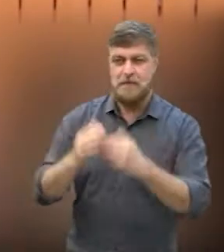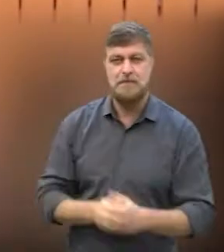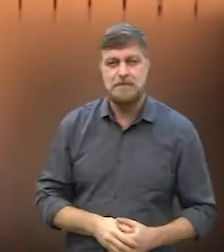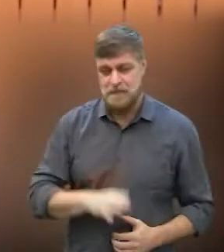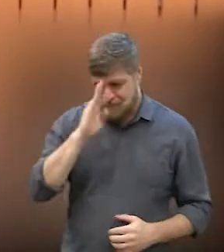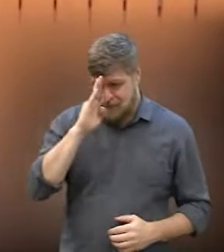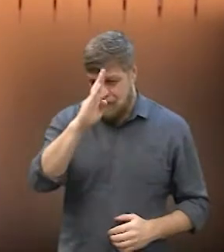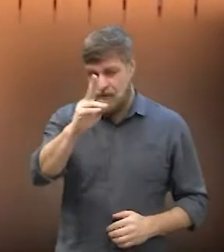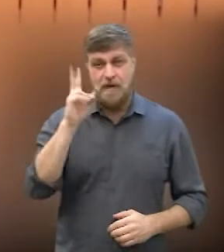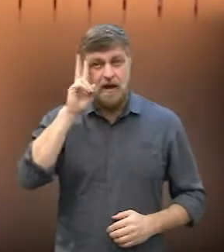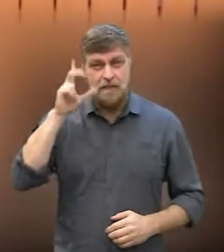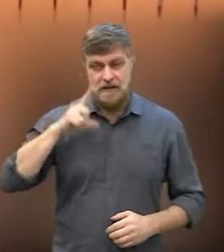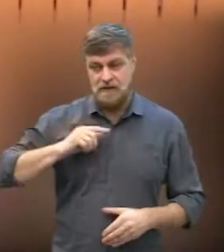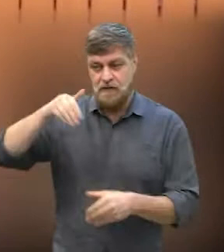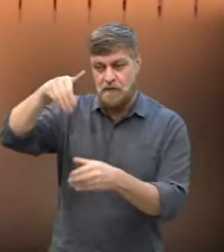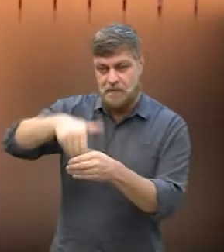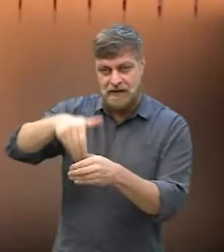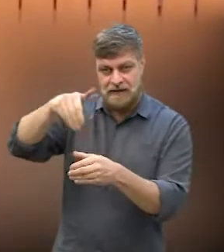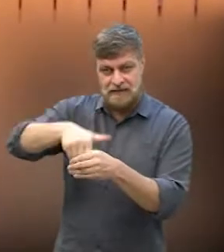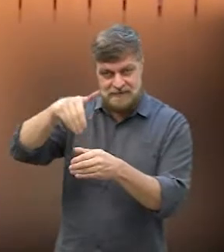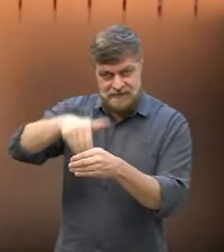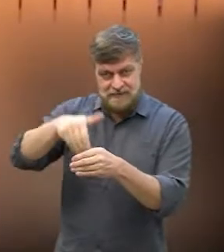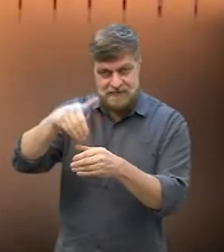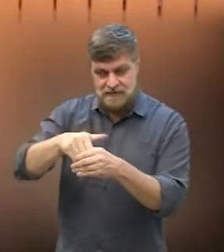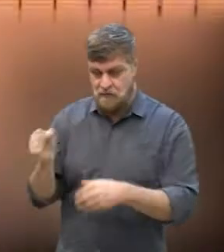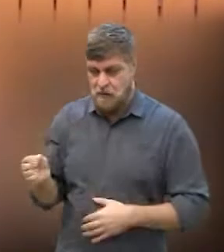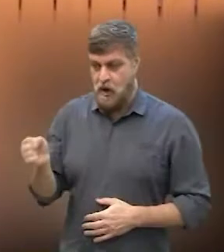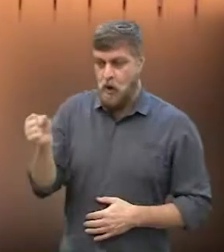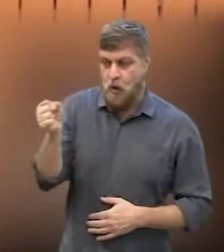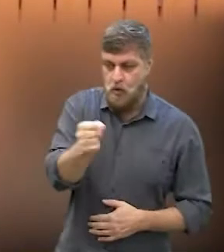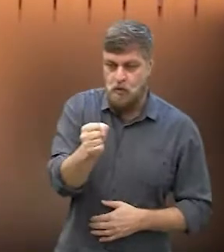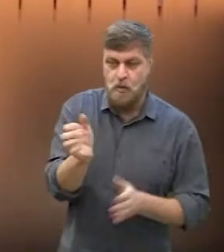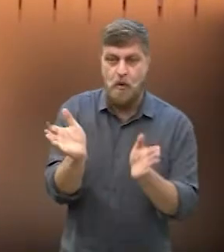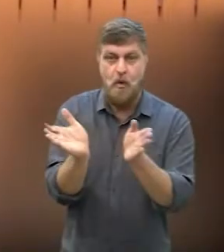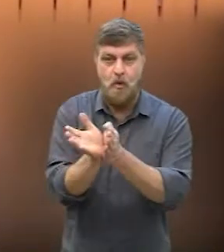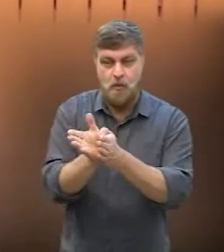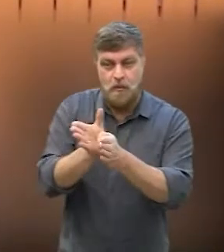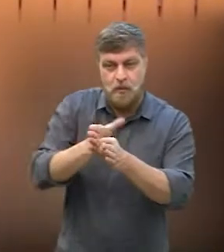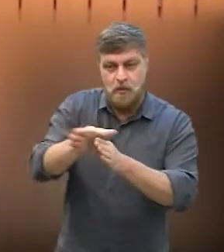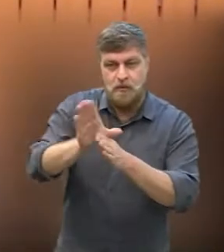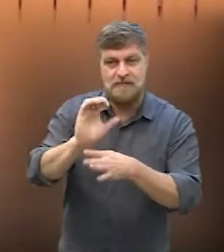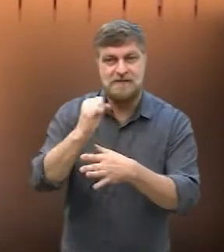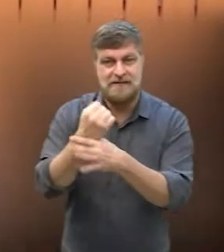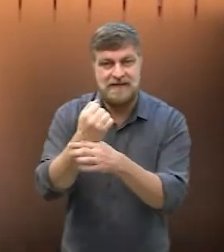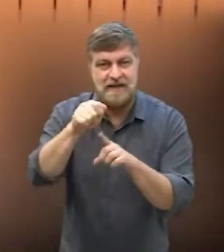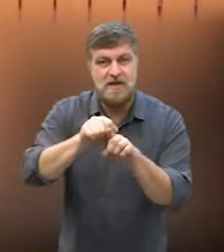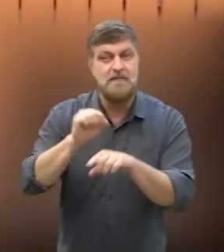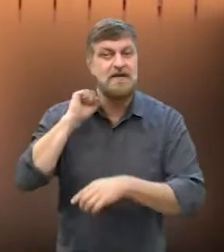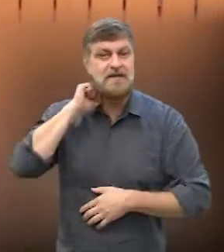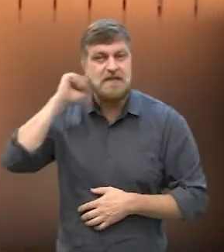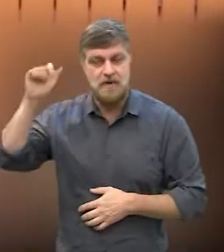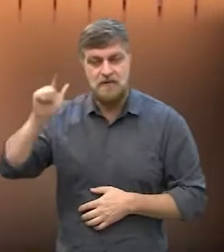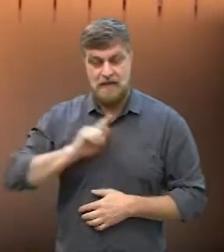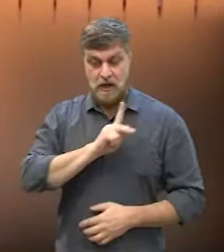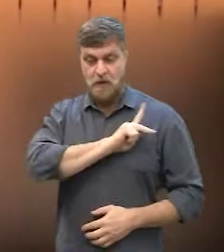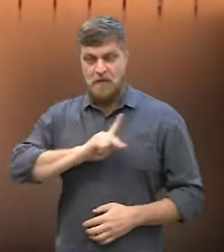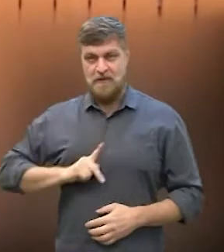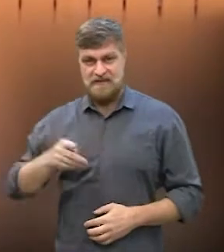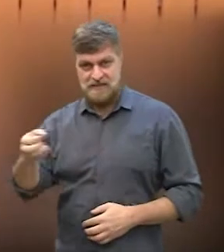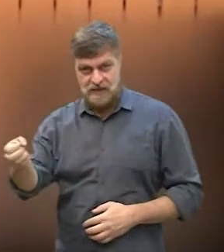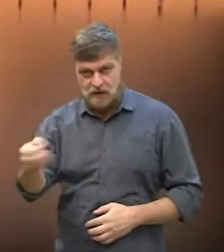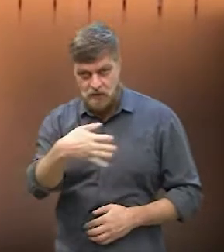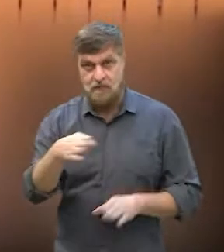lembrar que nós tivemos uma eleição, nas eleições foram feitas agora no mês de abril e novos